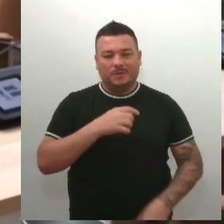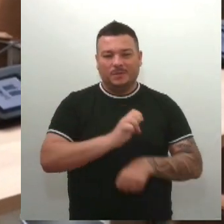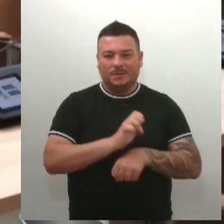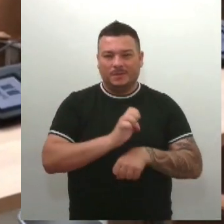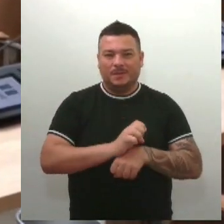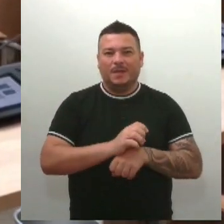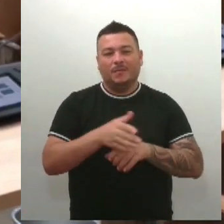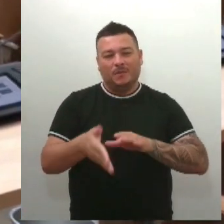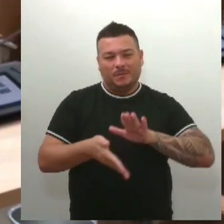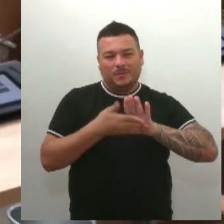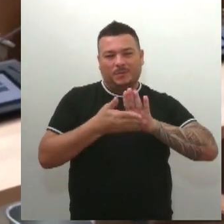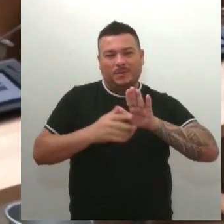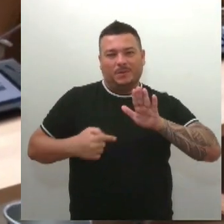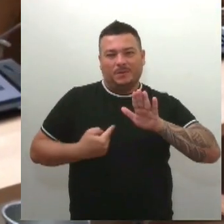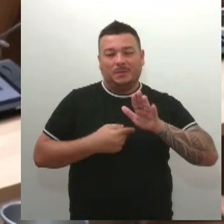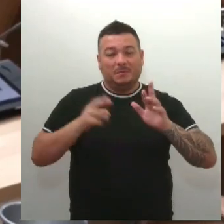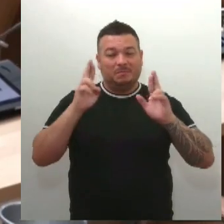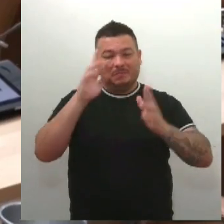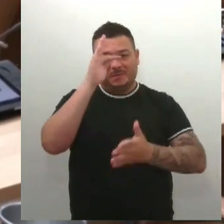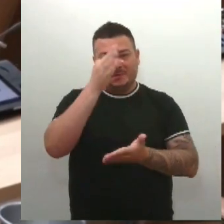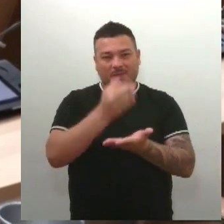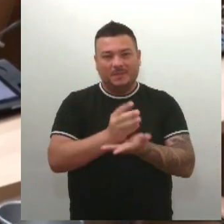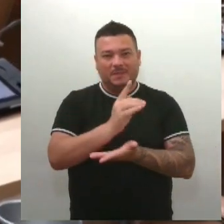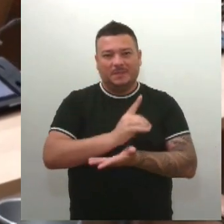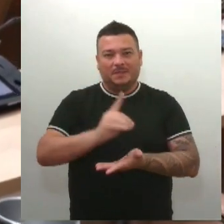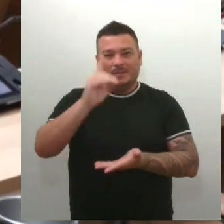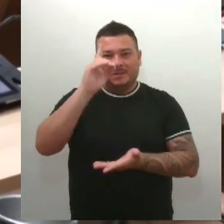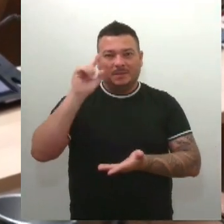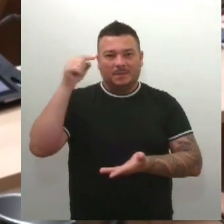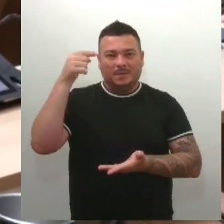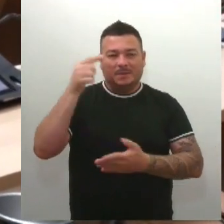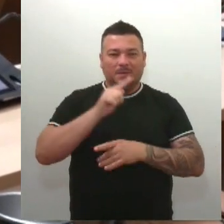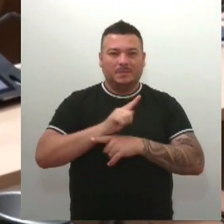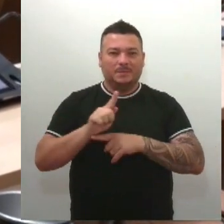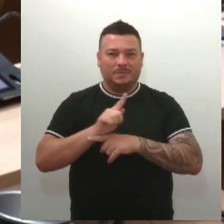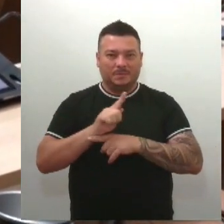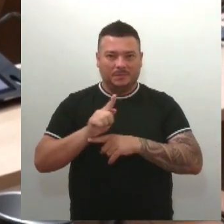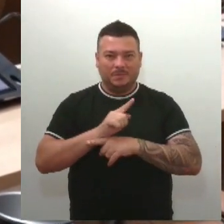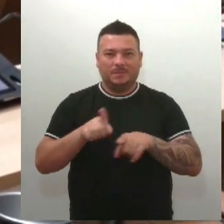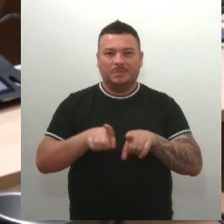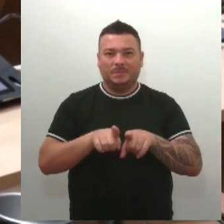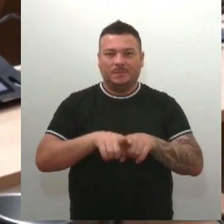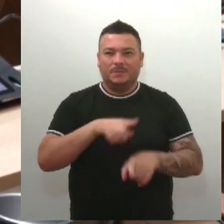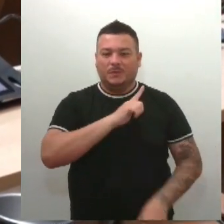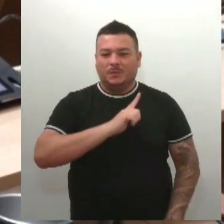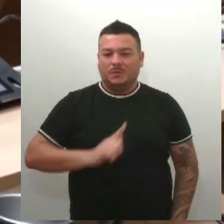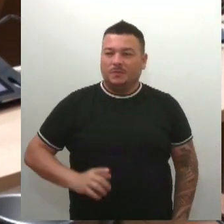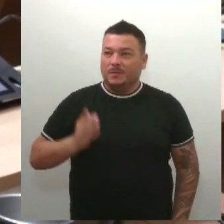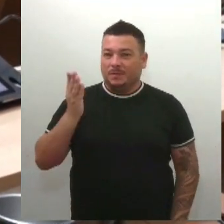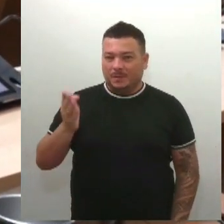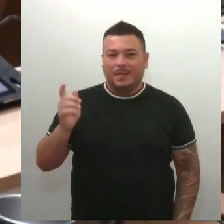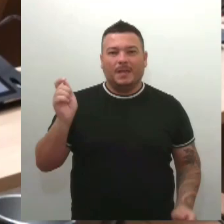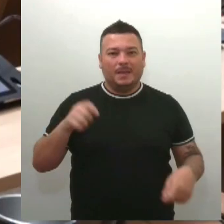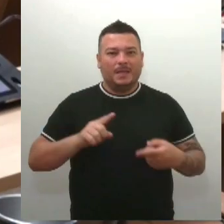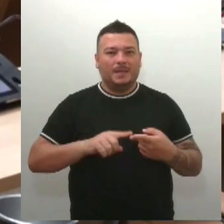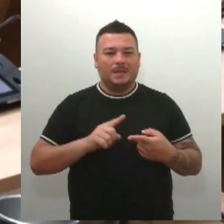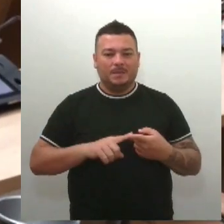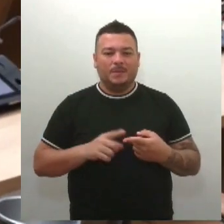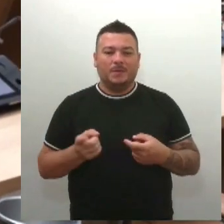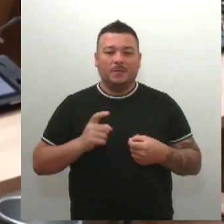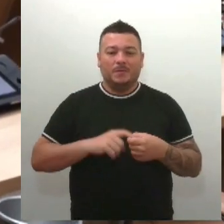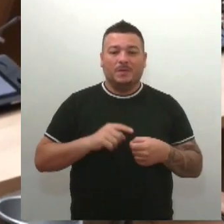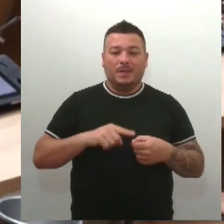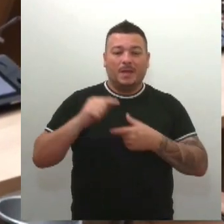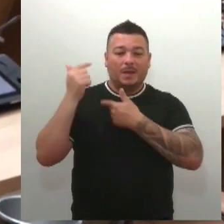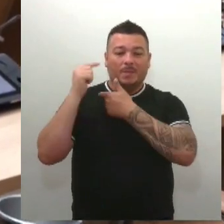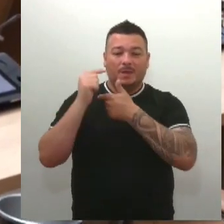tenho com fé em Deus que com a próxima gestão e com o nosso governador a festa laranja deve retornar, porque é uma festa tradicional. É